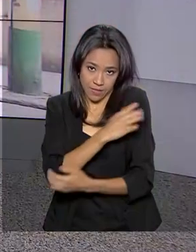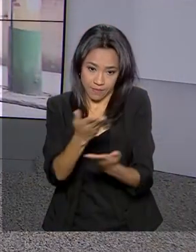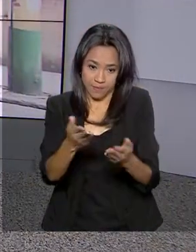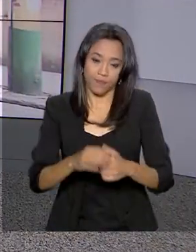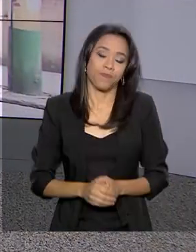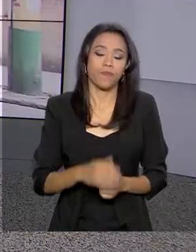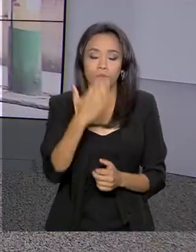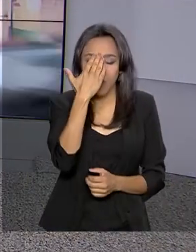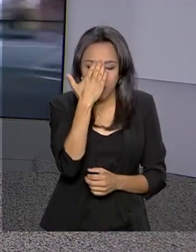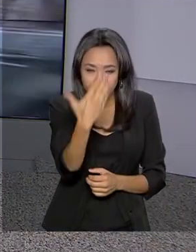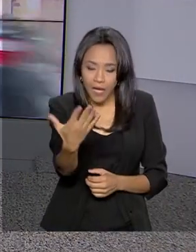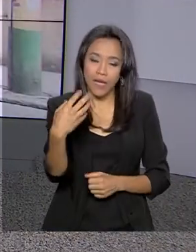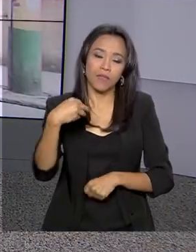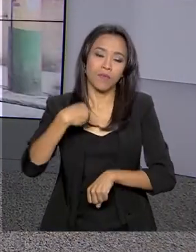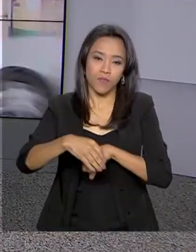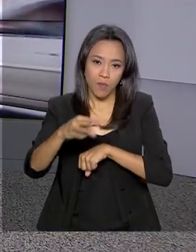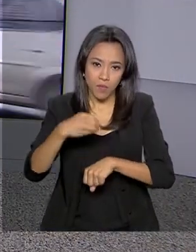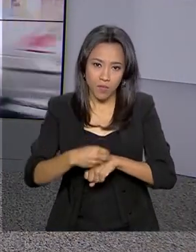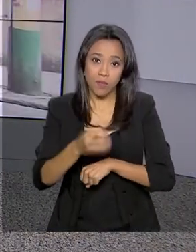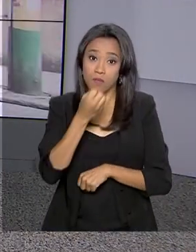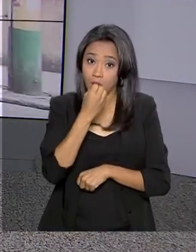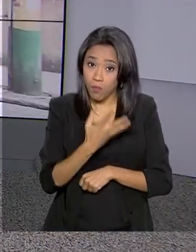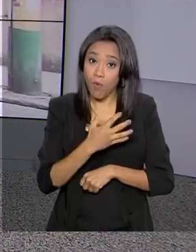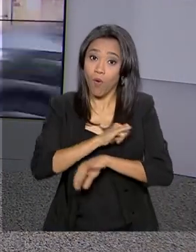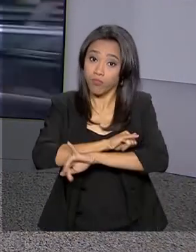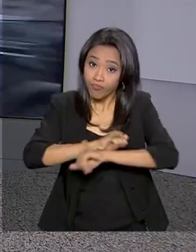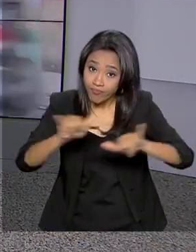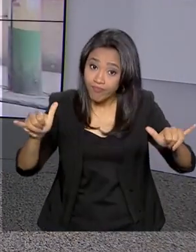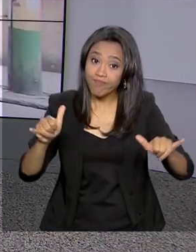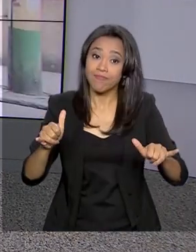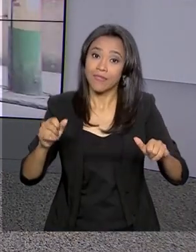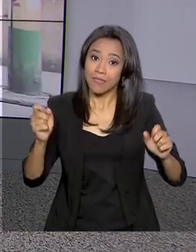Obrigada, Alessandra, pelas informações. É bom aí reforçar essa dose extra contra o sarampo.